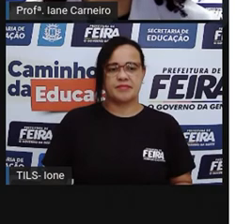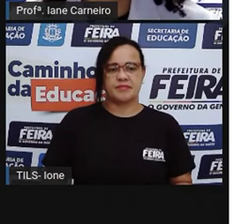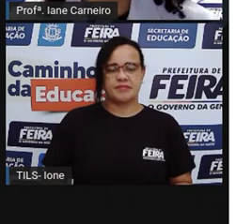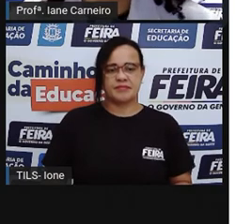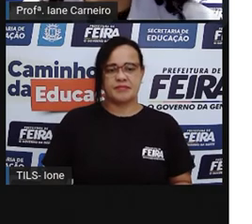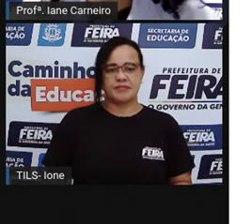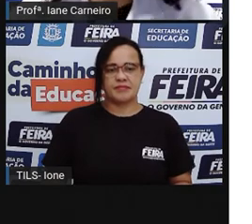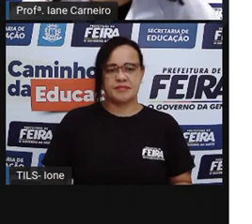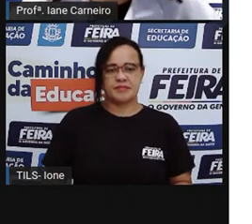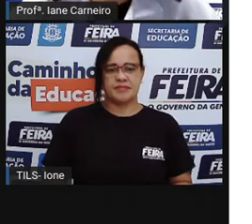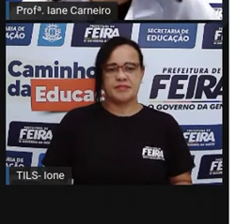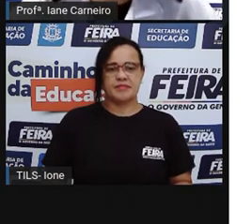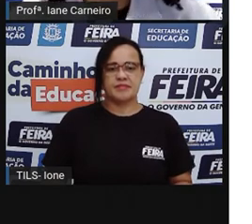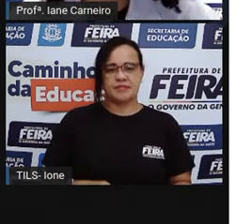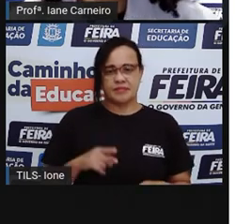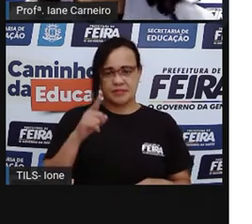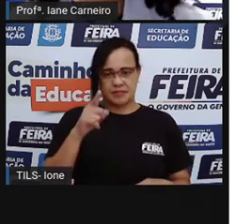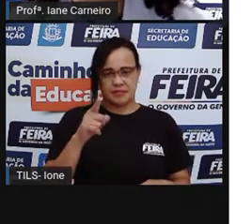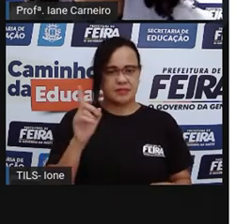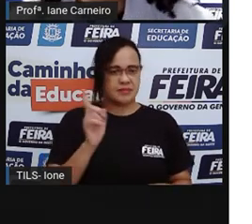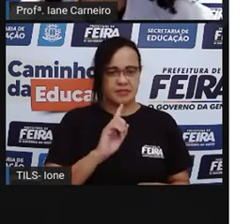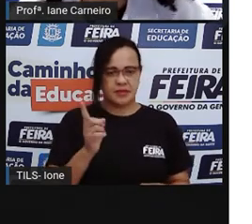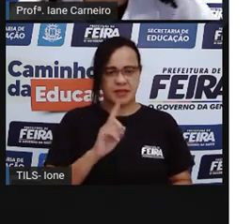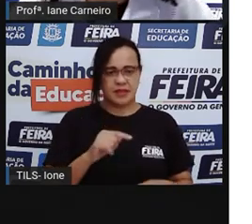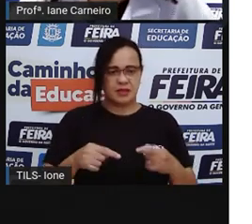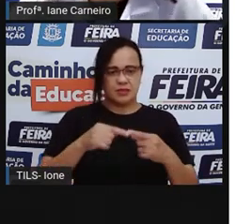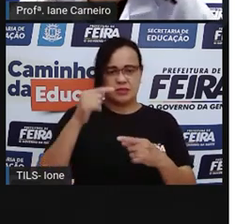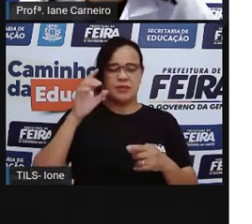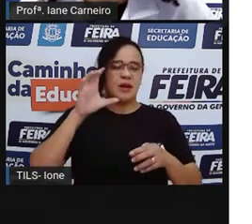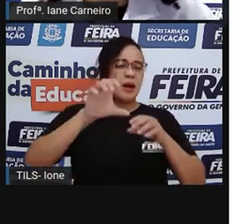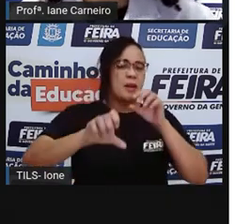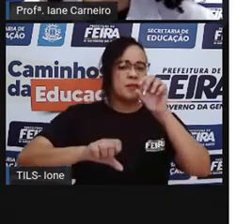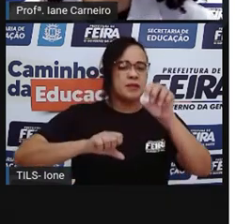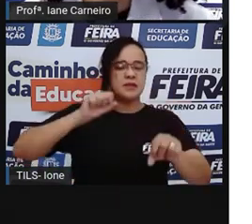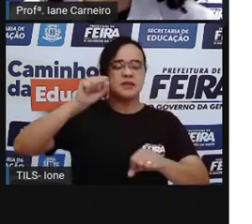Bambolê. Também não é. Onde é que está a palavra bicicleta?